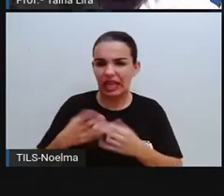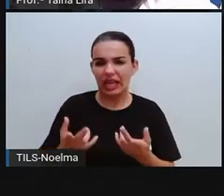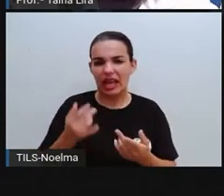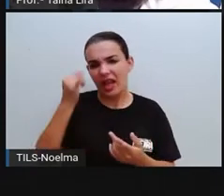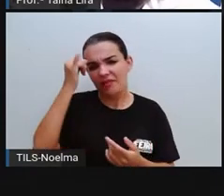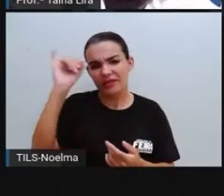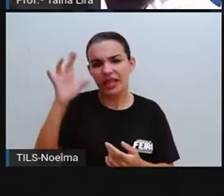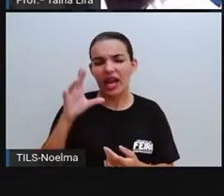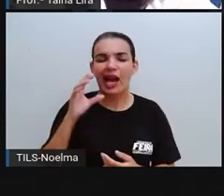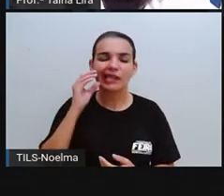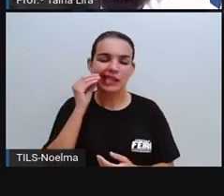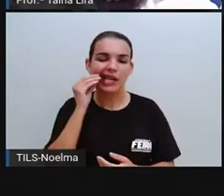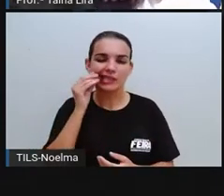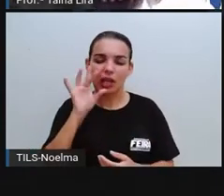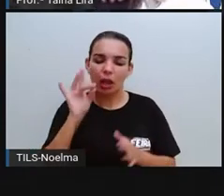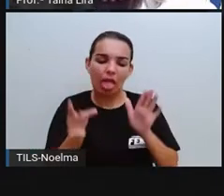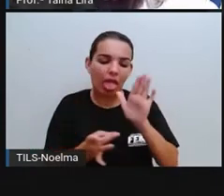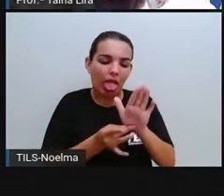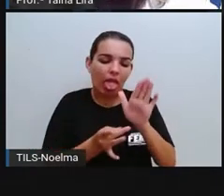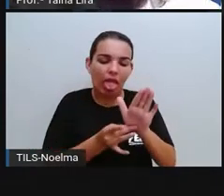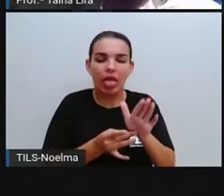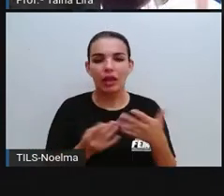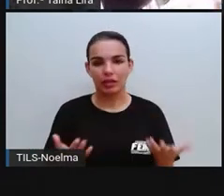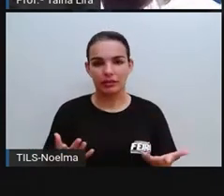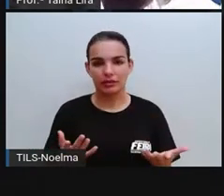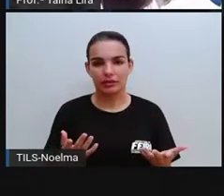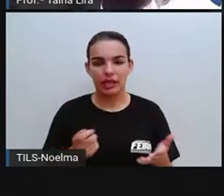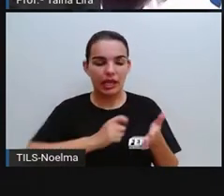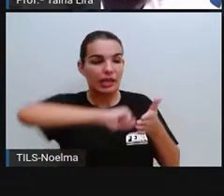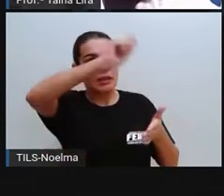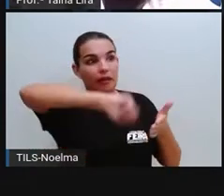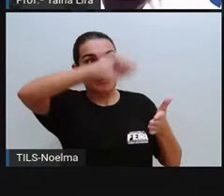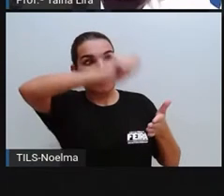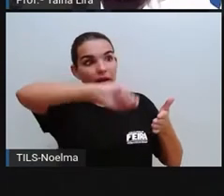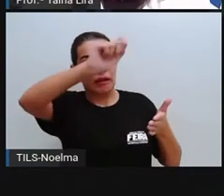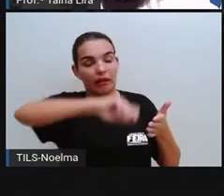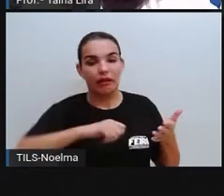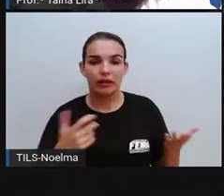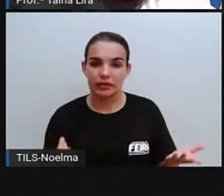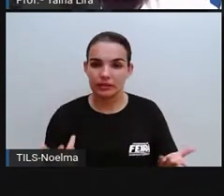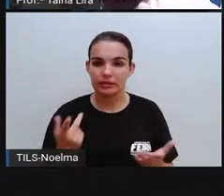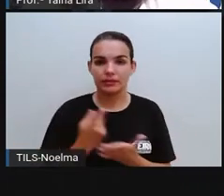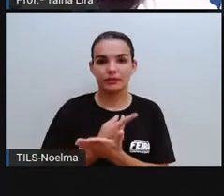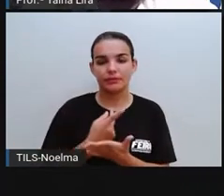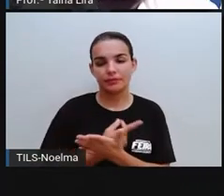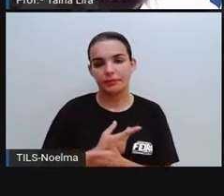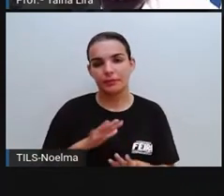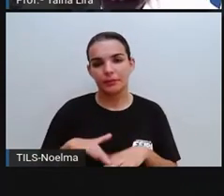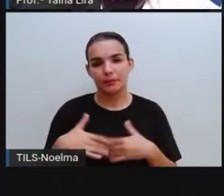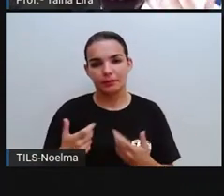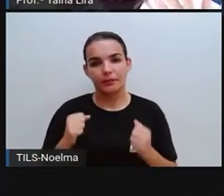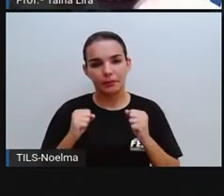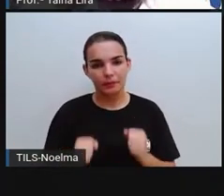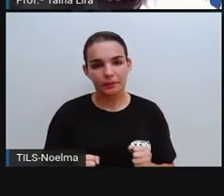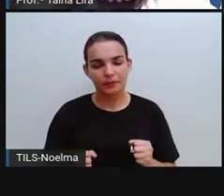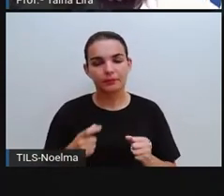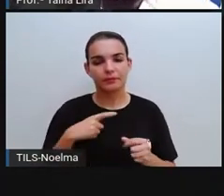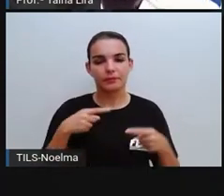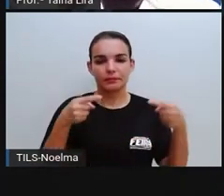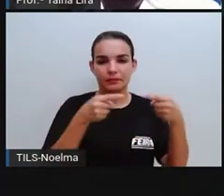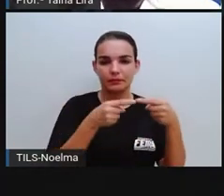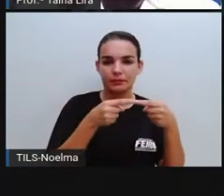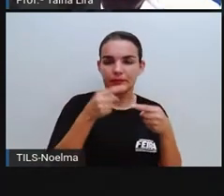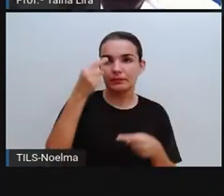chiclete, evitar riscar parede. São regrinhas aí que a gente pode pensar, né, combinados aí que a gente pode pensar